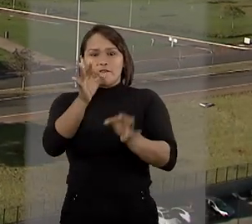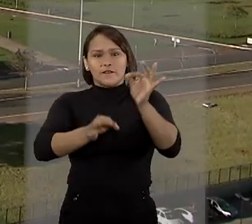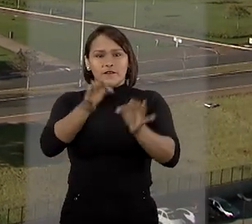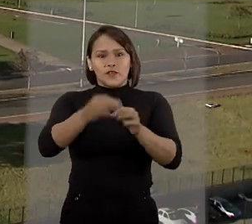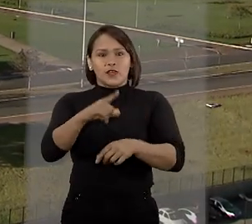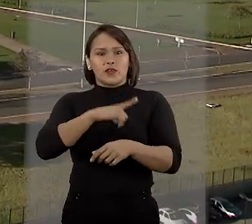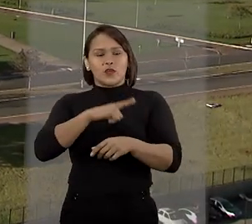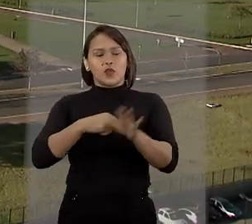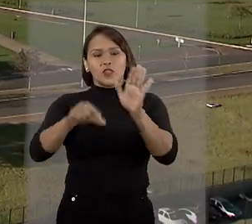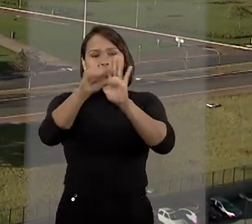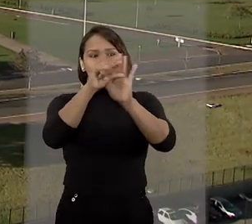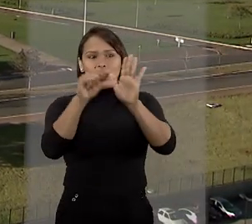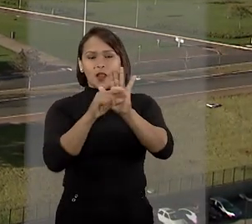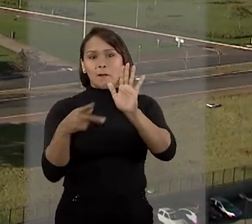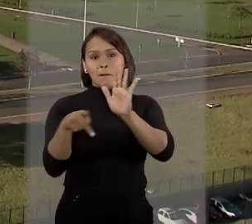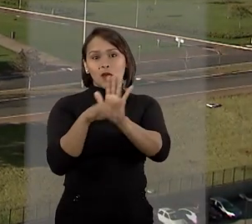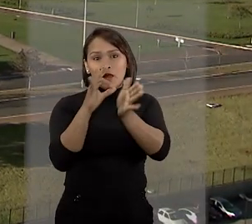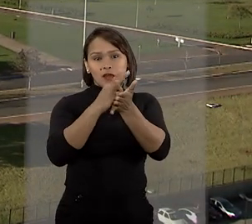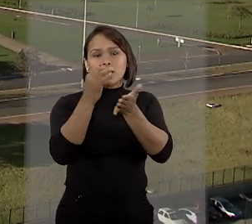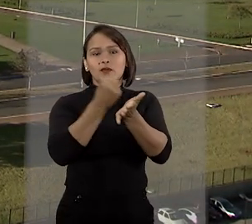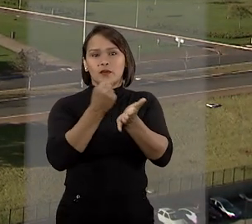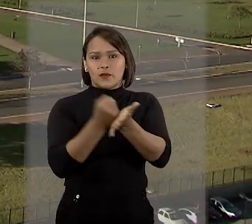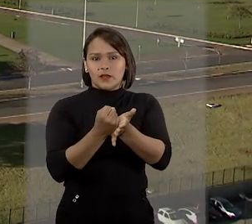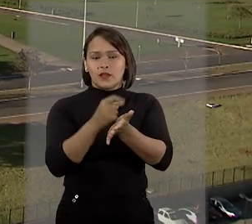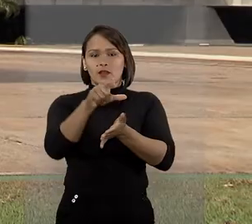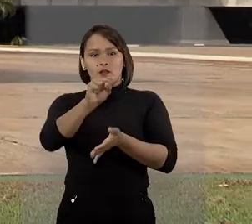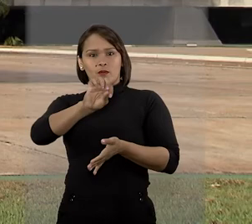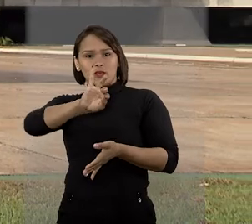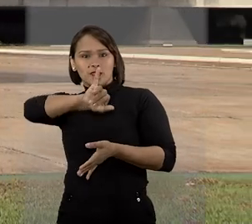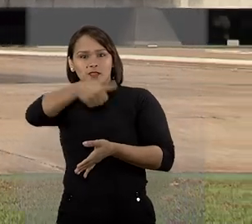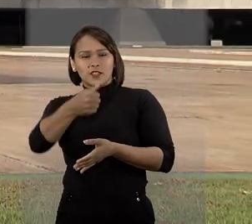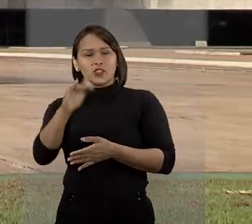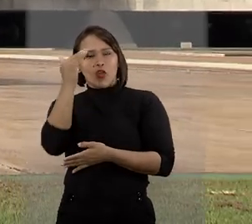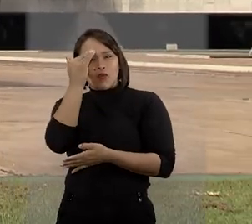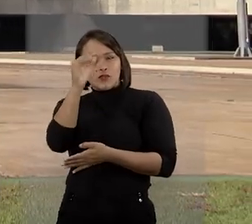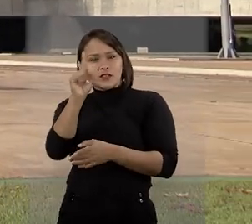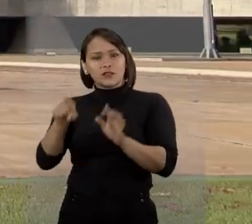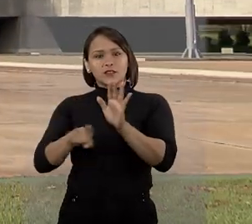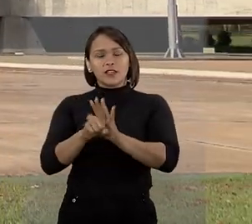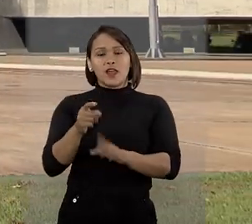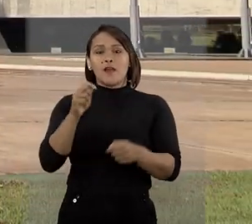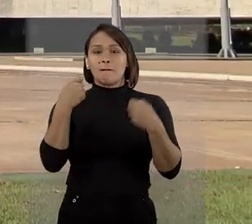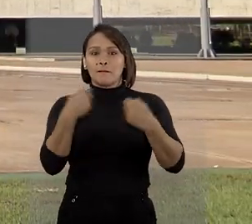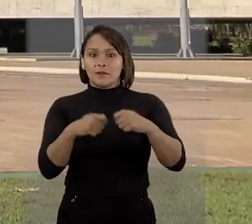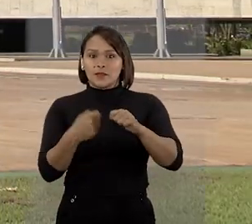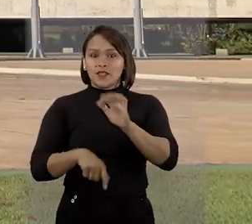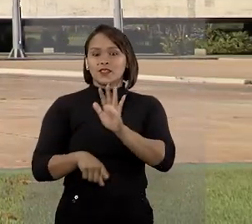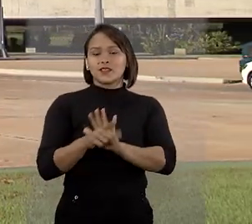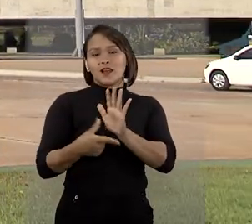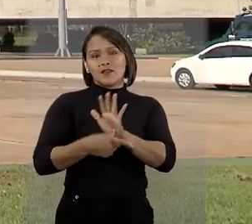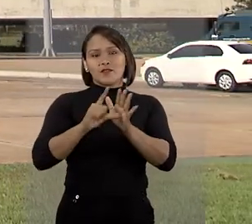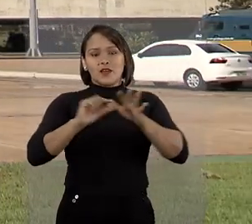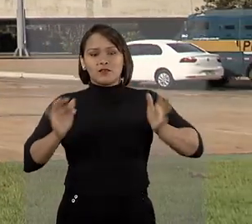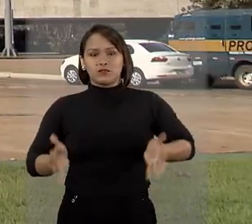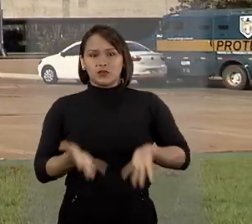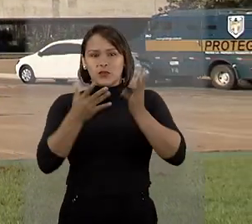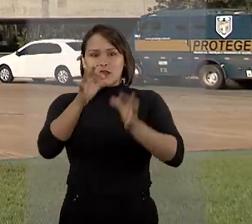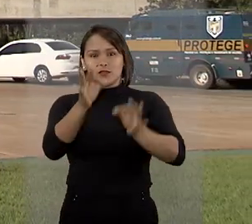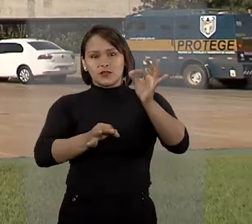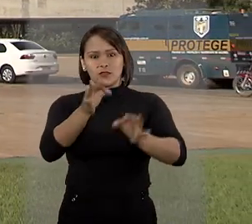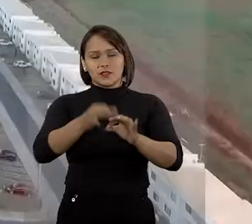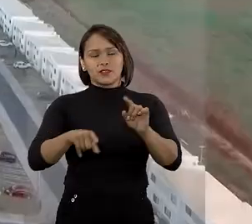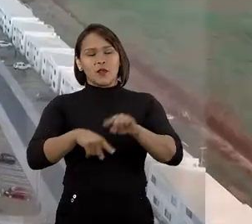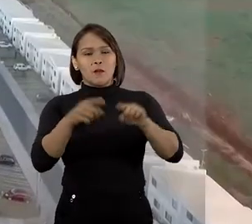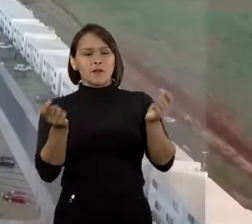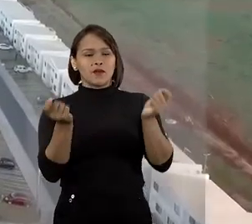judicial quando existe a cláusula resolutiva expressa, o STJ considerava imprescindível a prévia manifestação